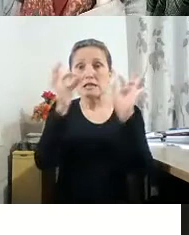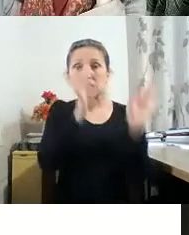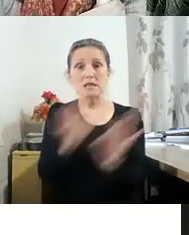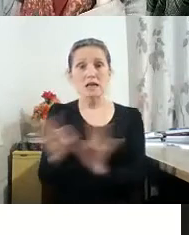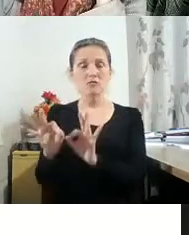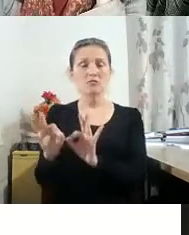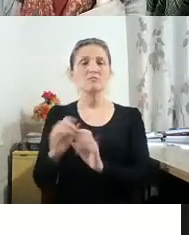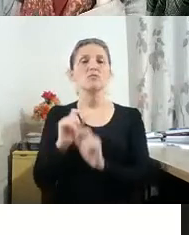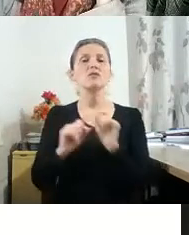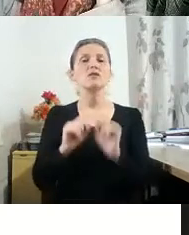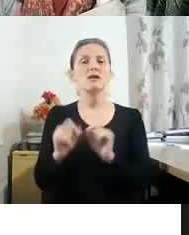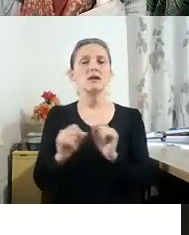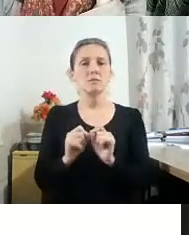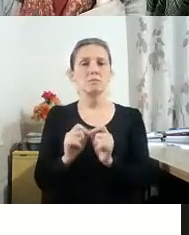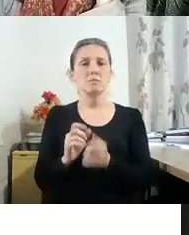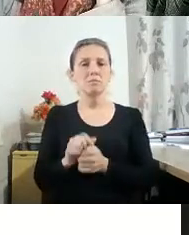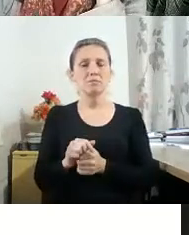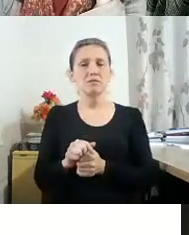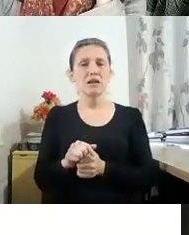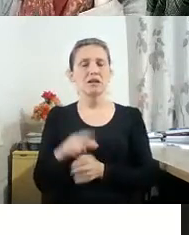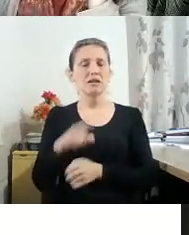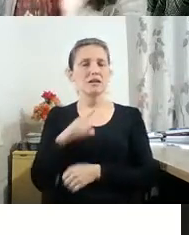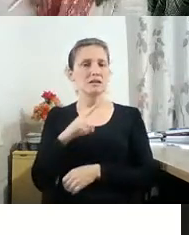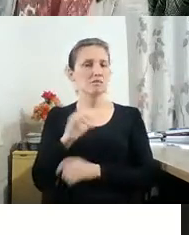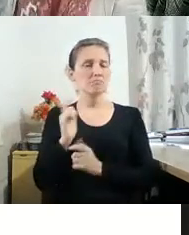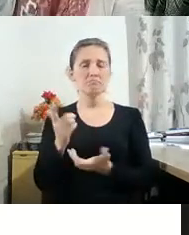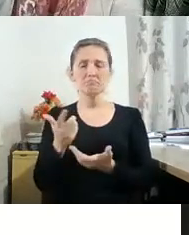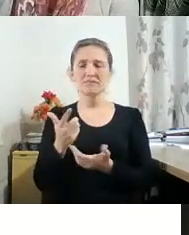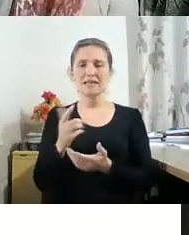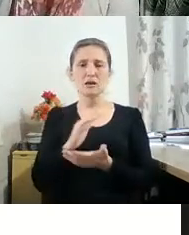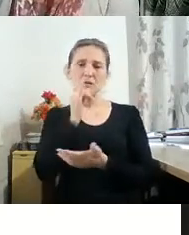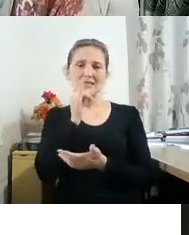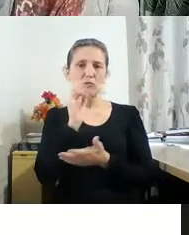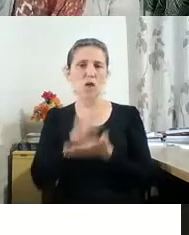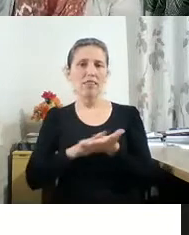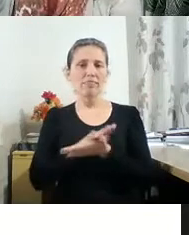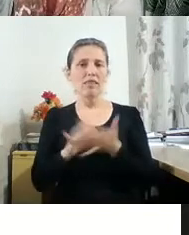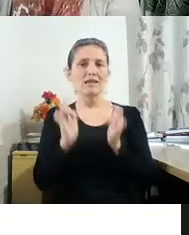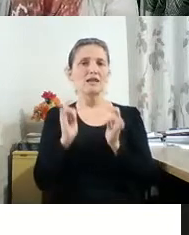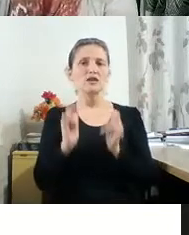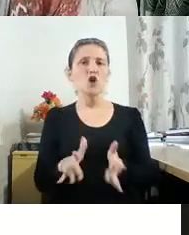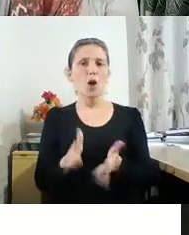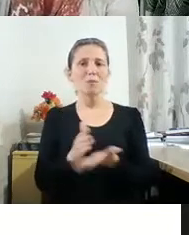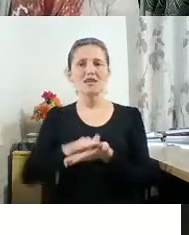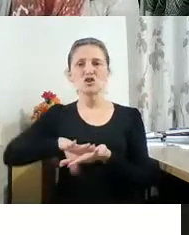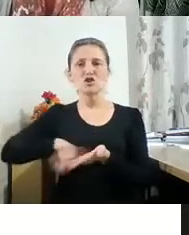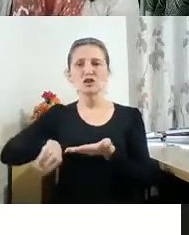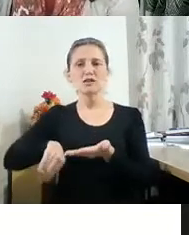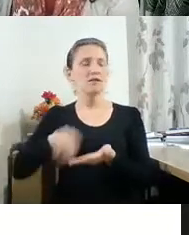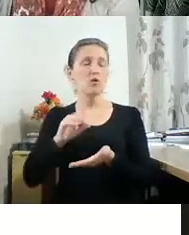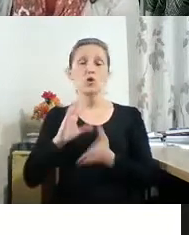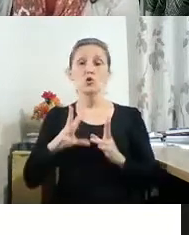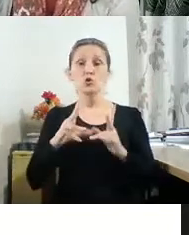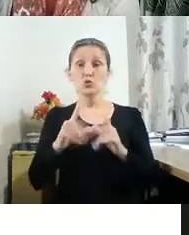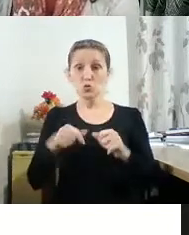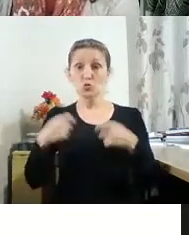que não sobra, nada sobra, nada tudo tem uma função, além